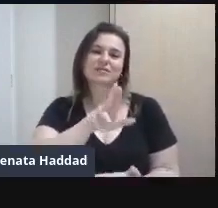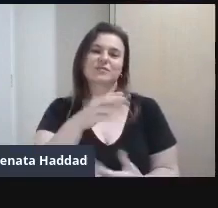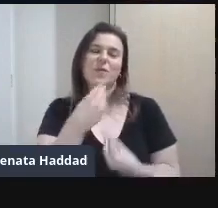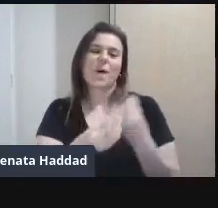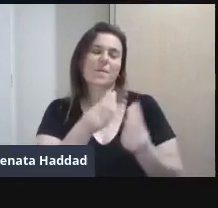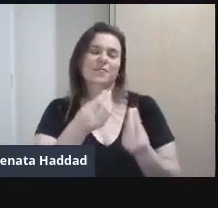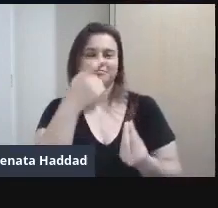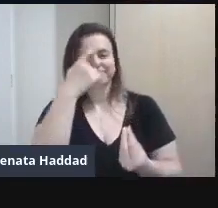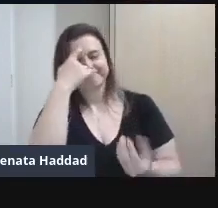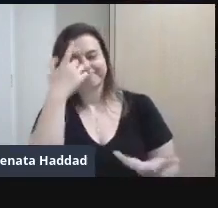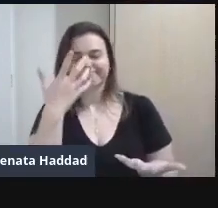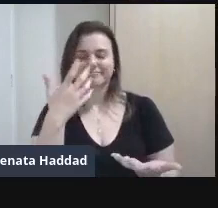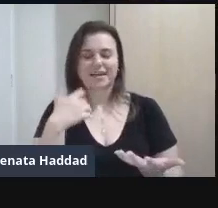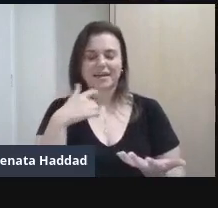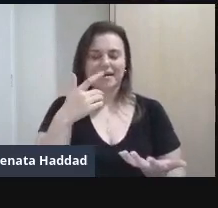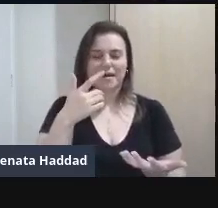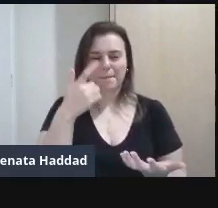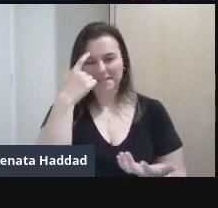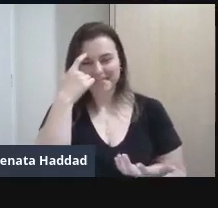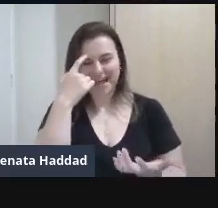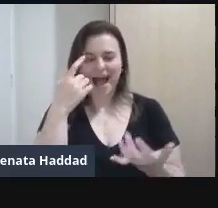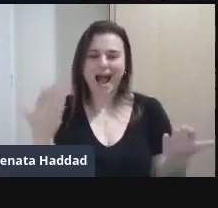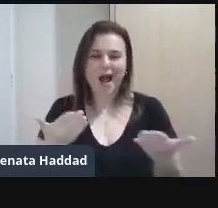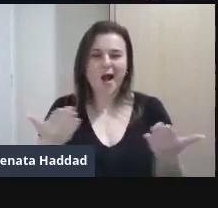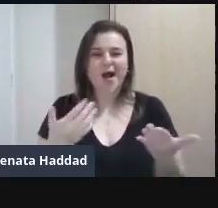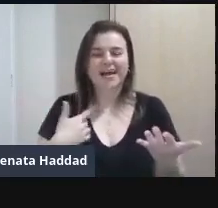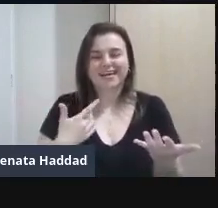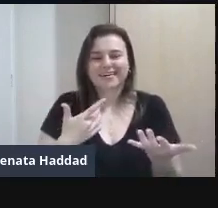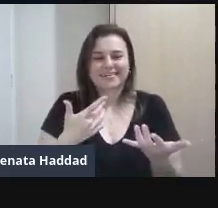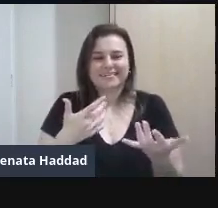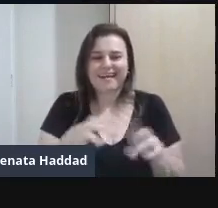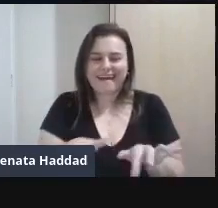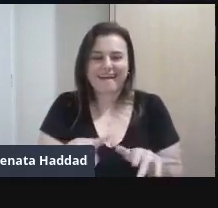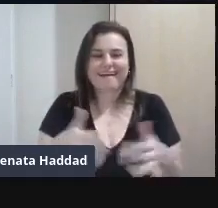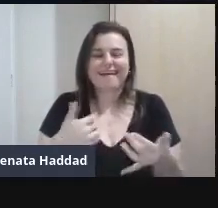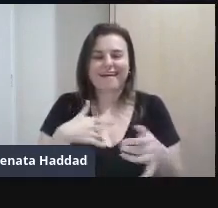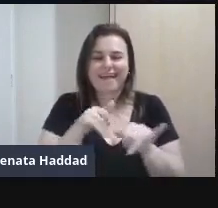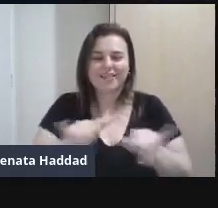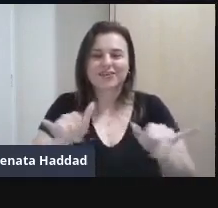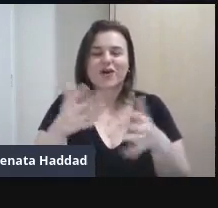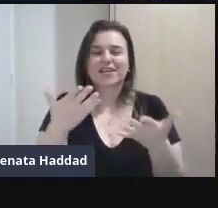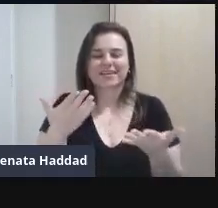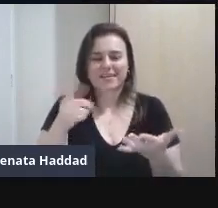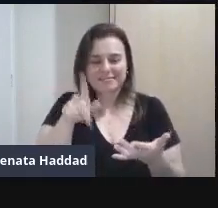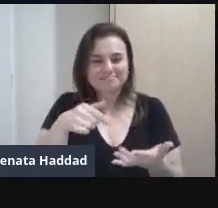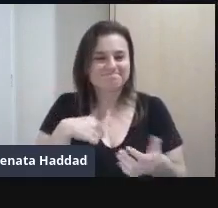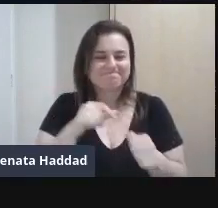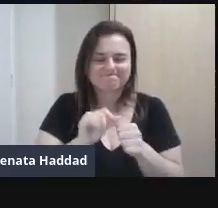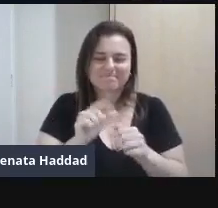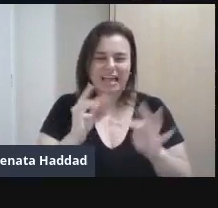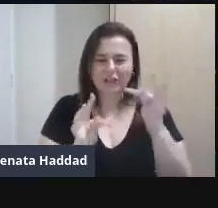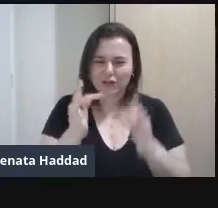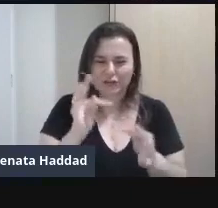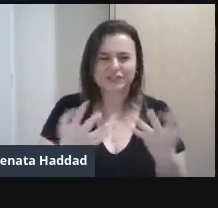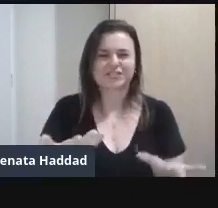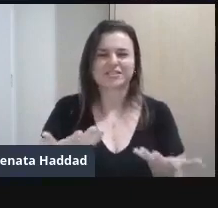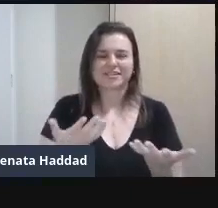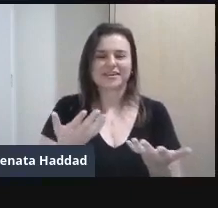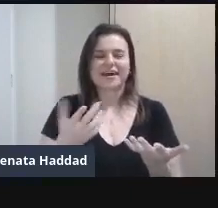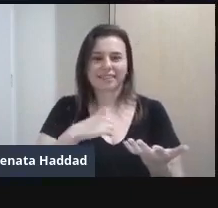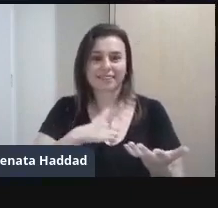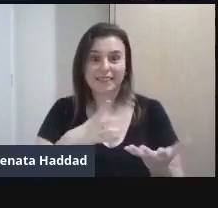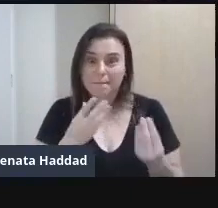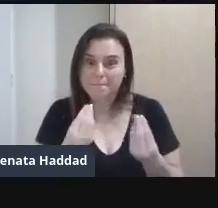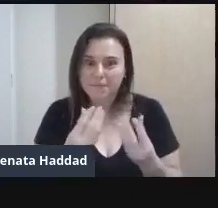projeções Eletrônicas Que a gente tem hoje E que a maioria Das pessoas Utilizam Produções Produtoras Vários artistas